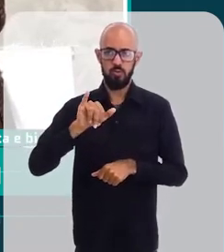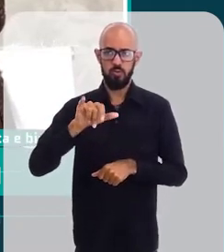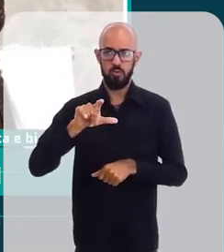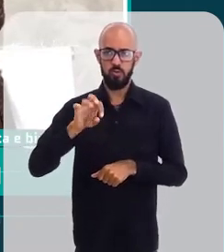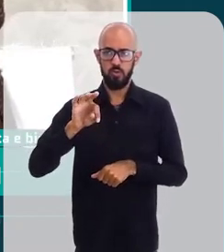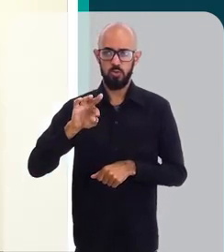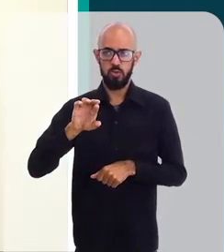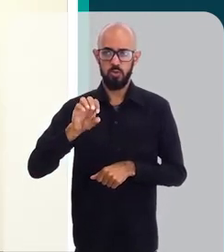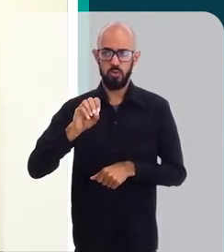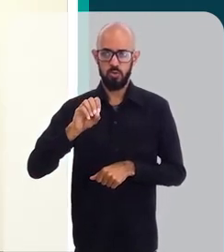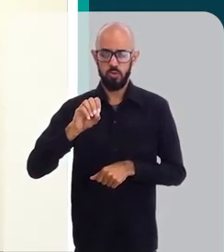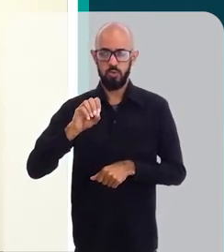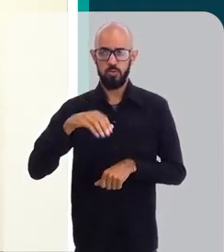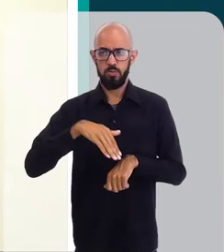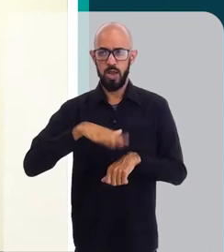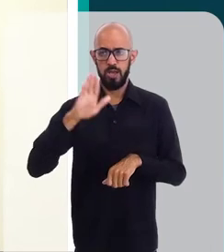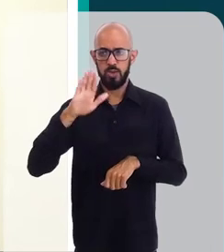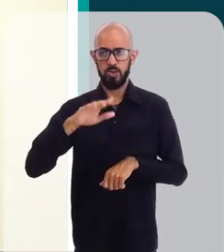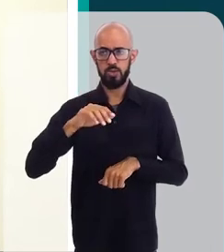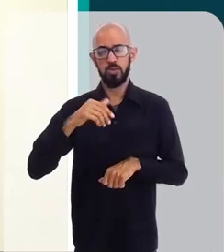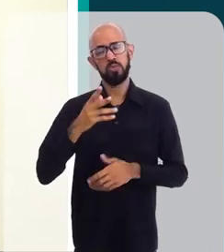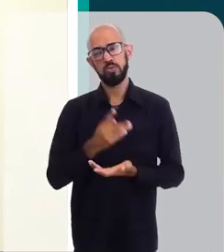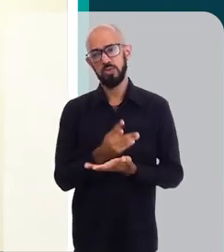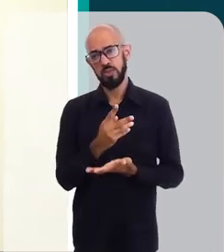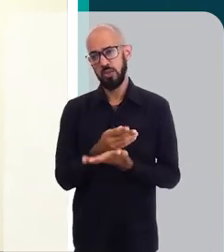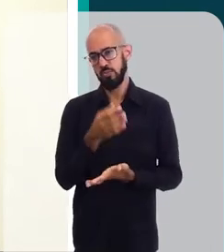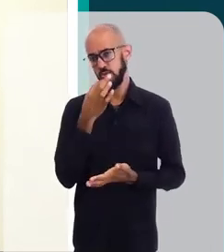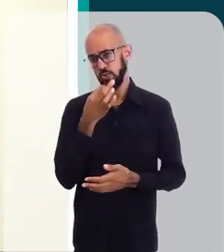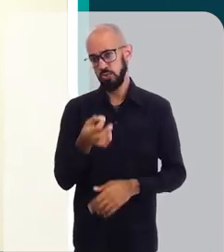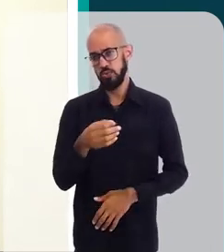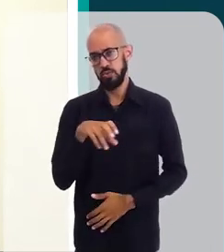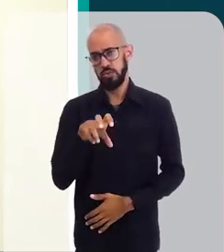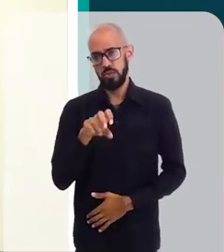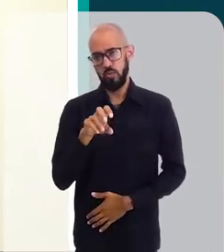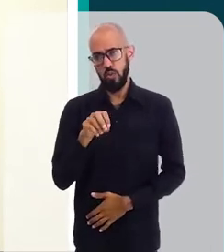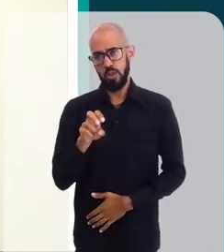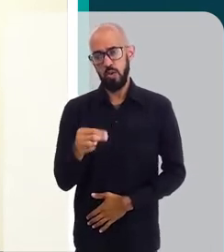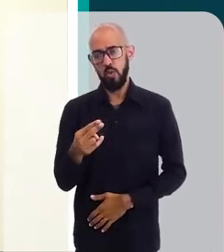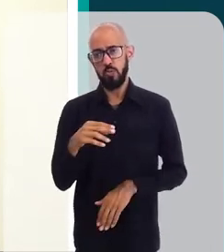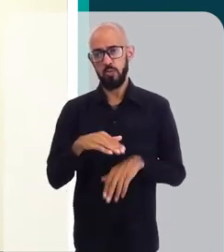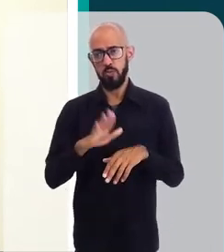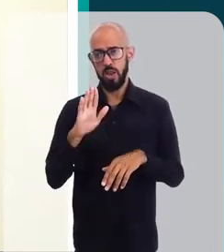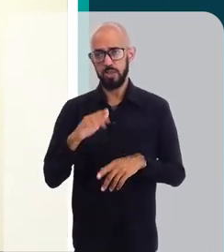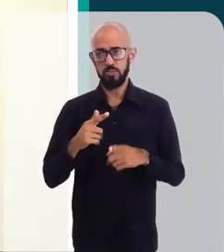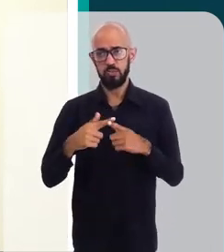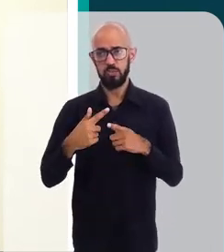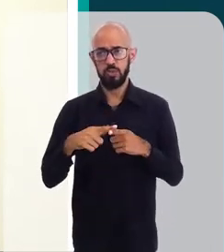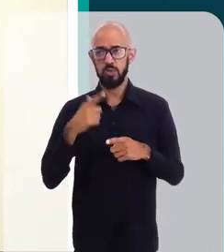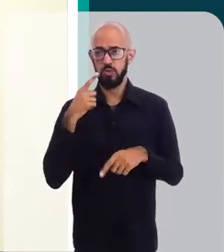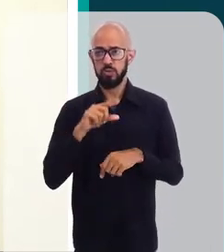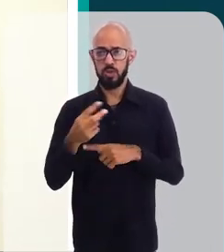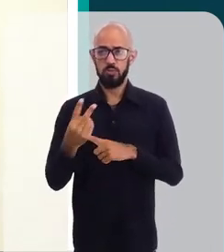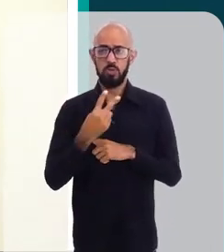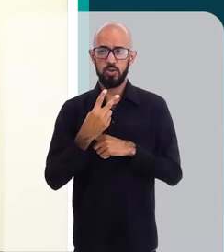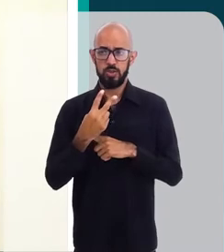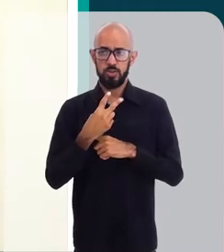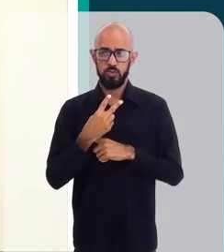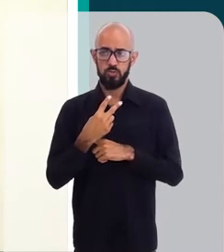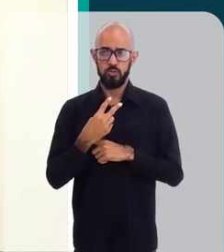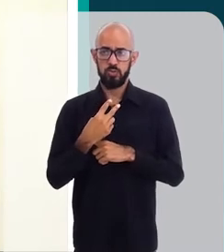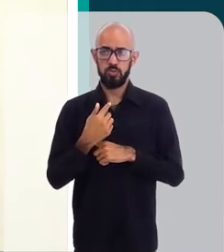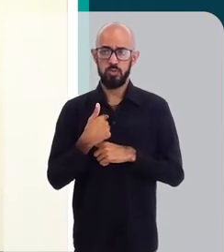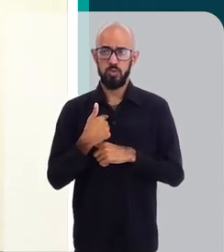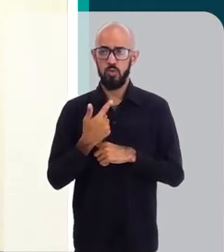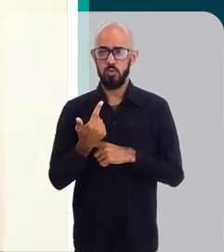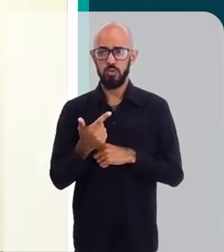maior, eu sempre recomendo o fator 50 para cima, porque ele vai estar minimamente protegido.